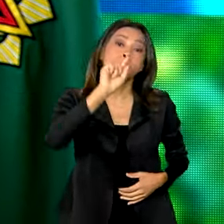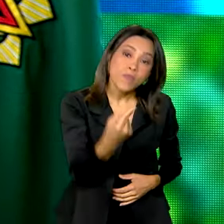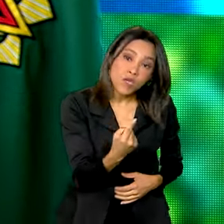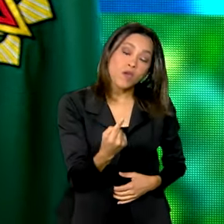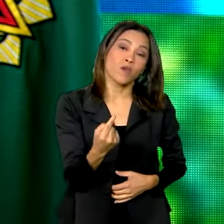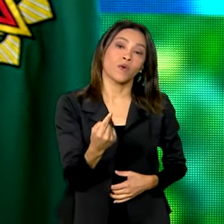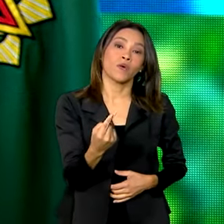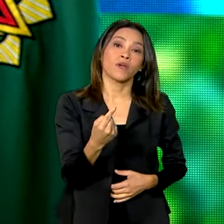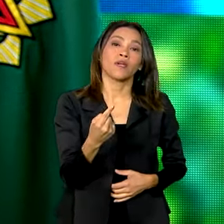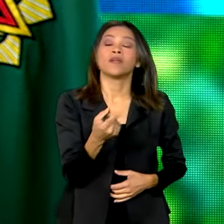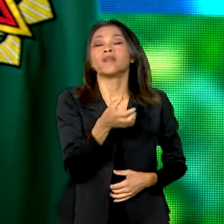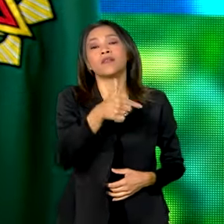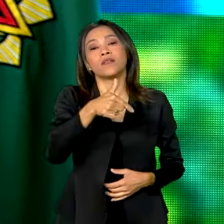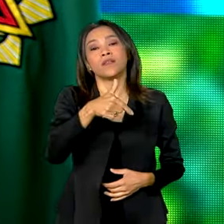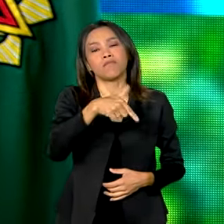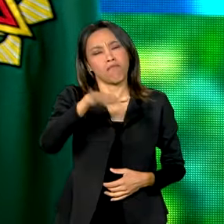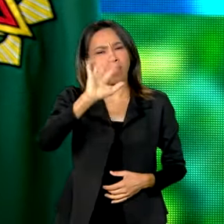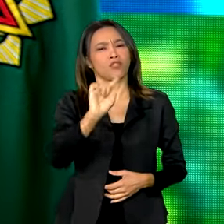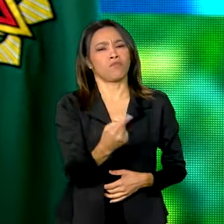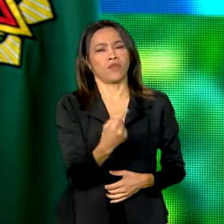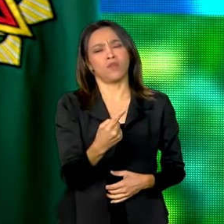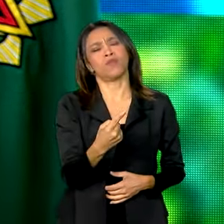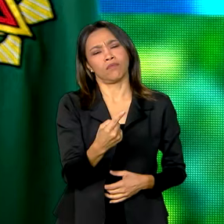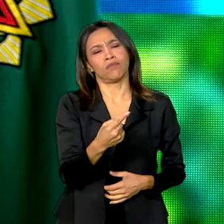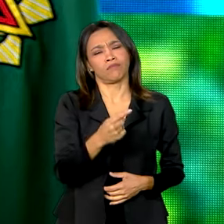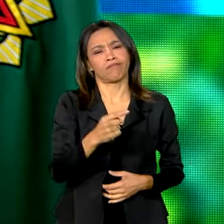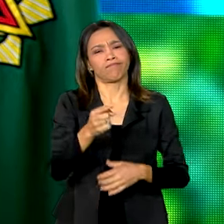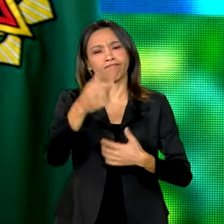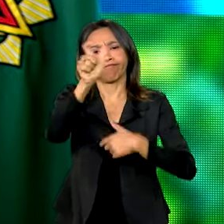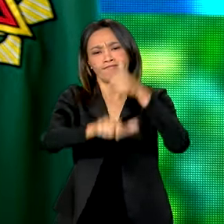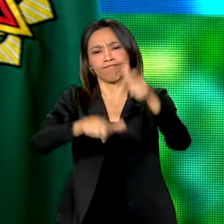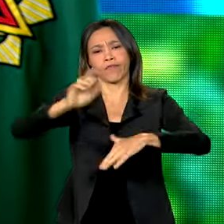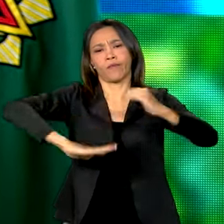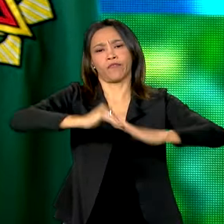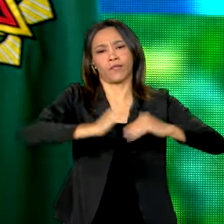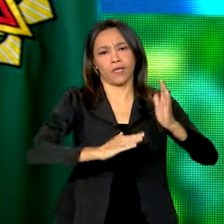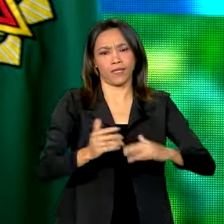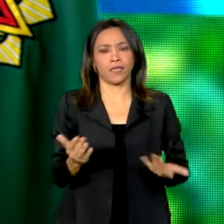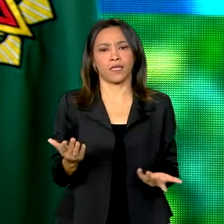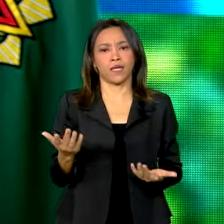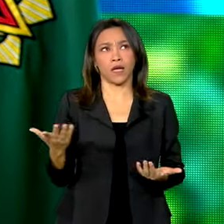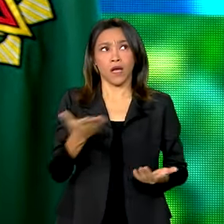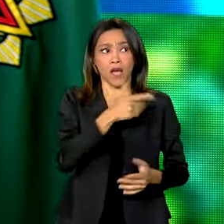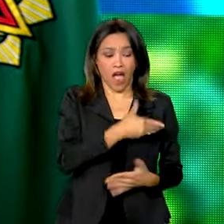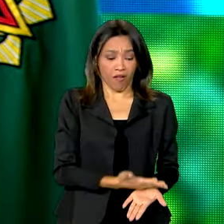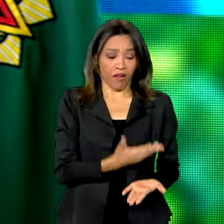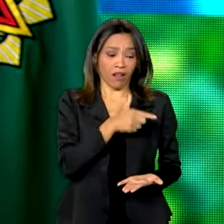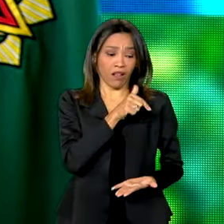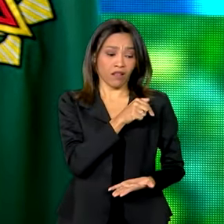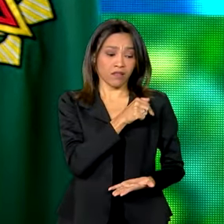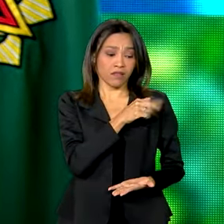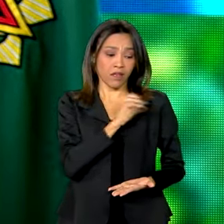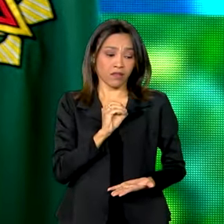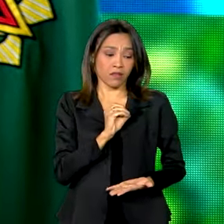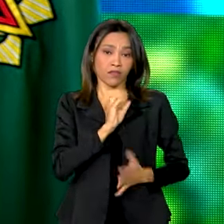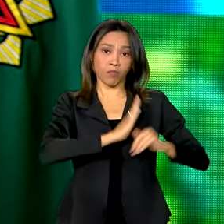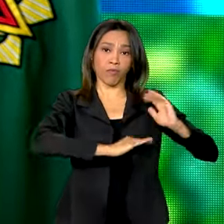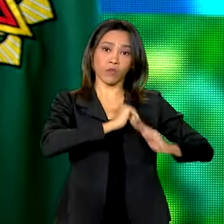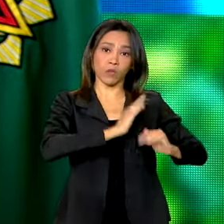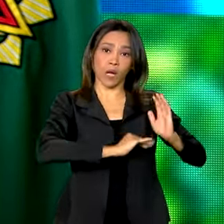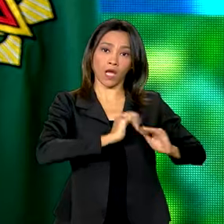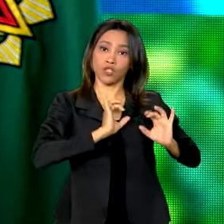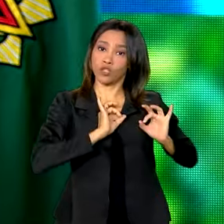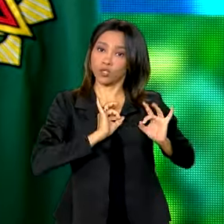fiscais. Quando voltamos agora, presidente, tínhamos apenas 700 fiscais para